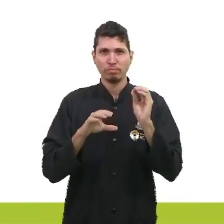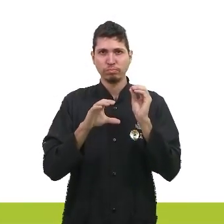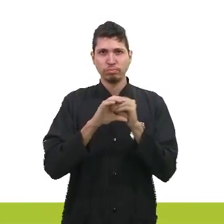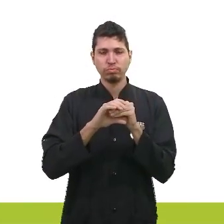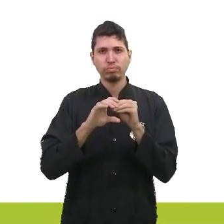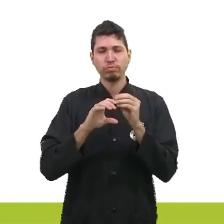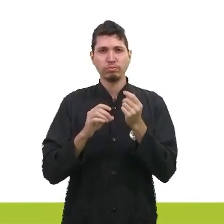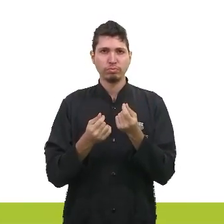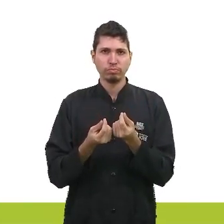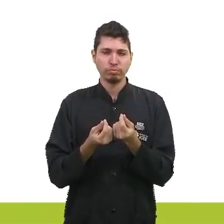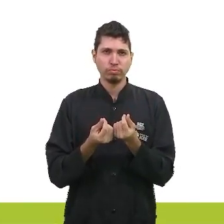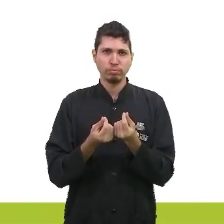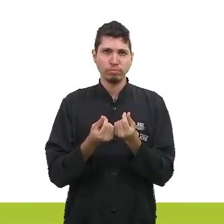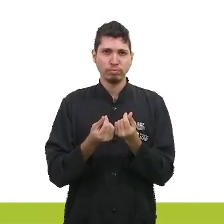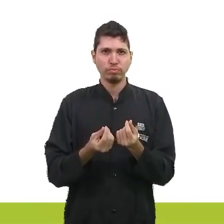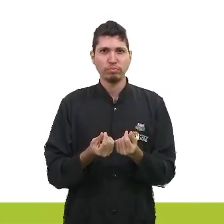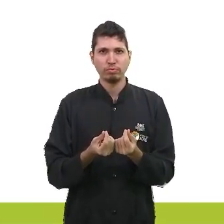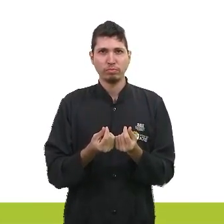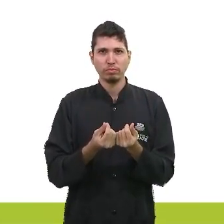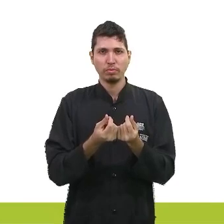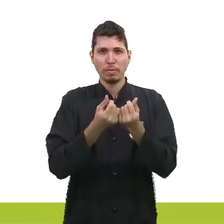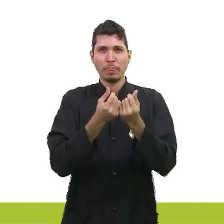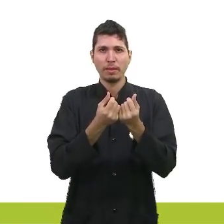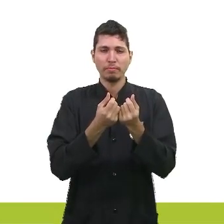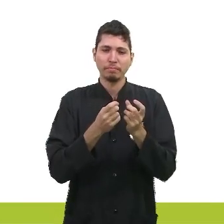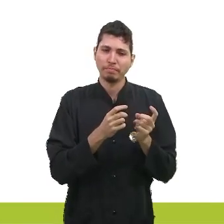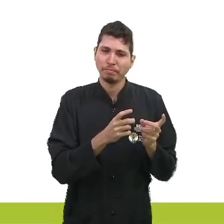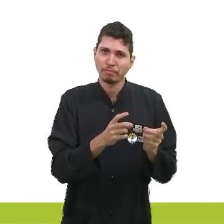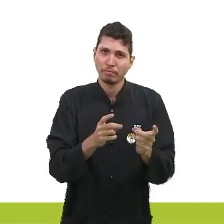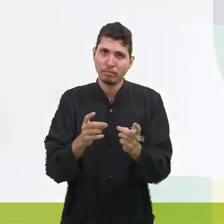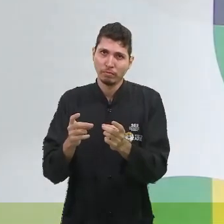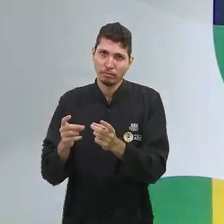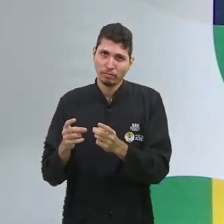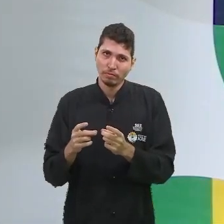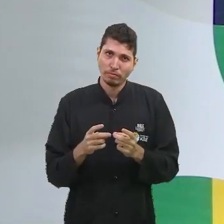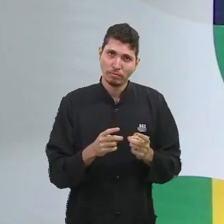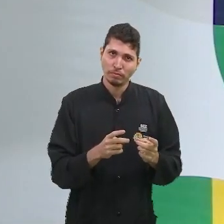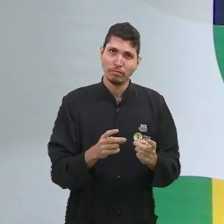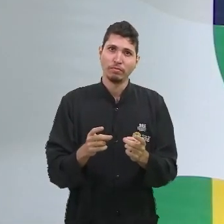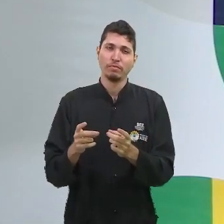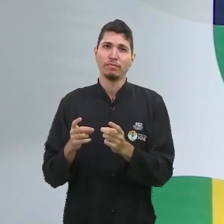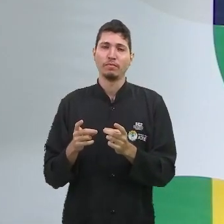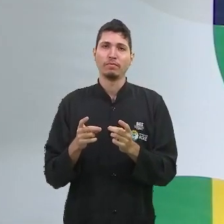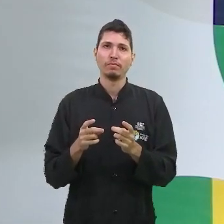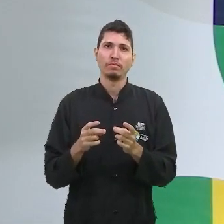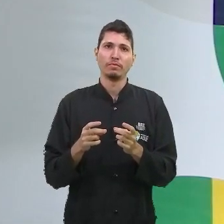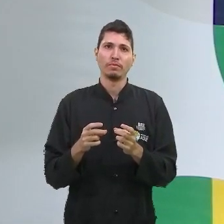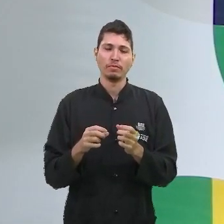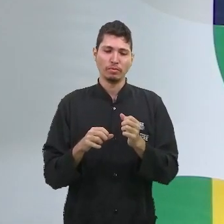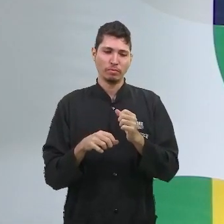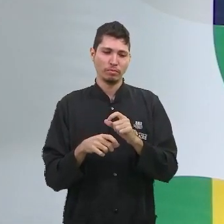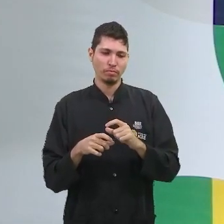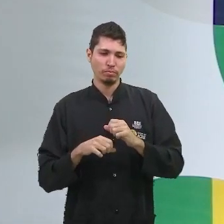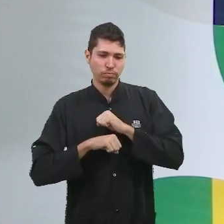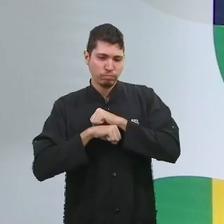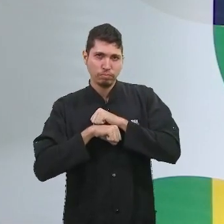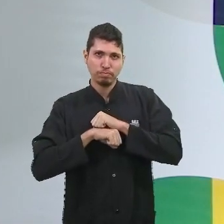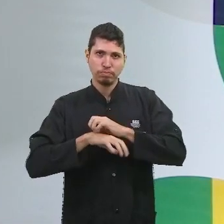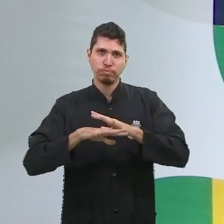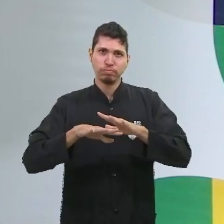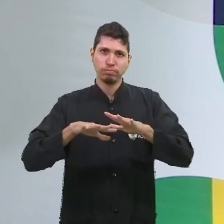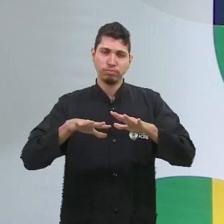acontecer, porque as mercadorias, elas passaram a ser produzidas em larga escala, elas começaram a ser